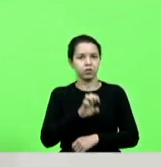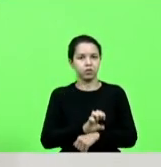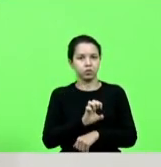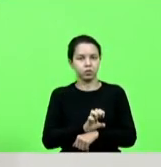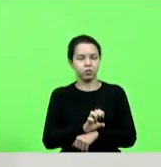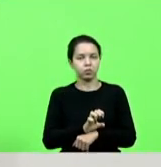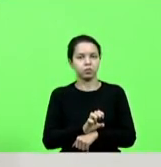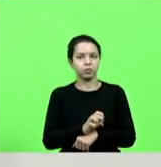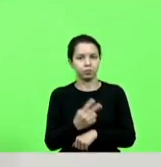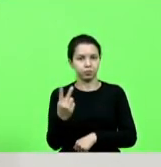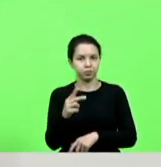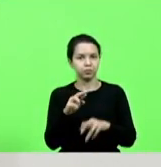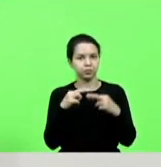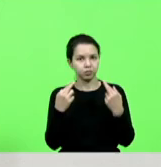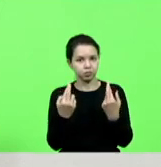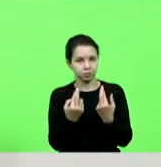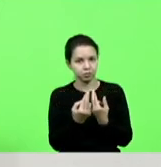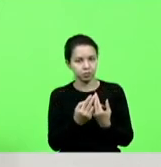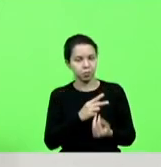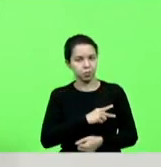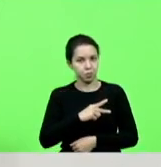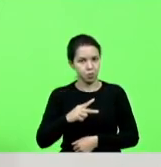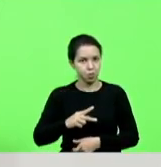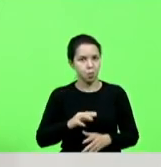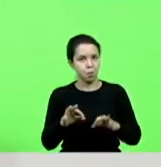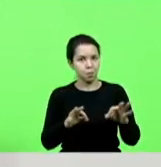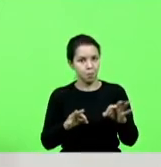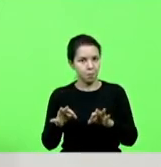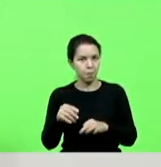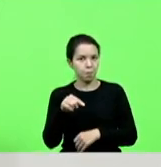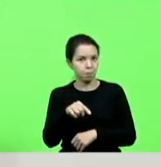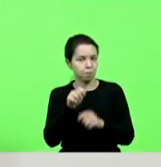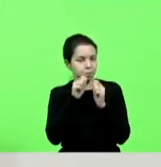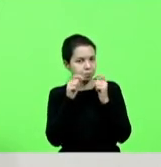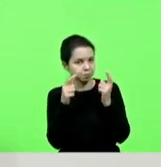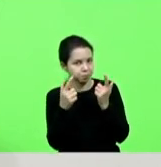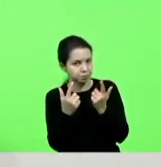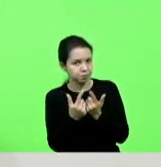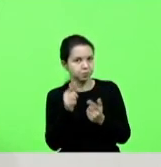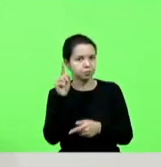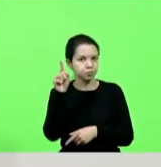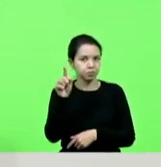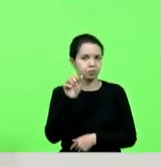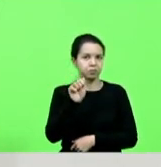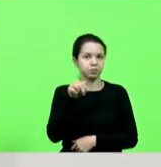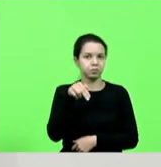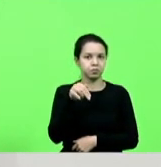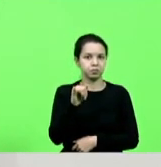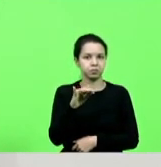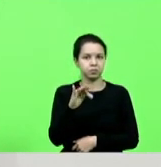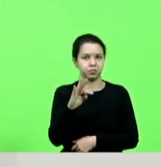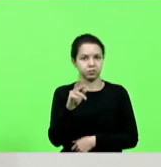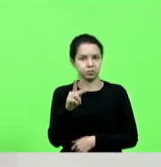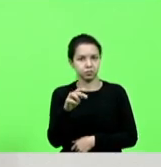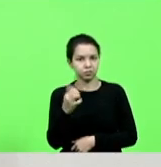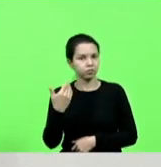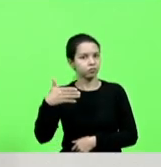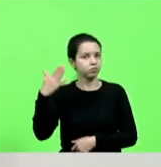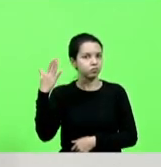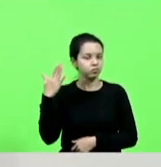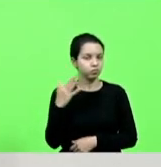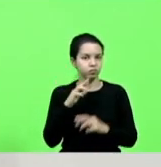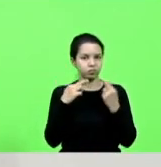audiências públicas aqui na assembleia lá em Anitápolis na última audiência pública